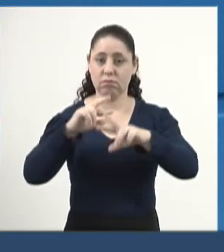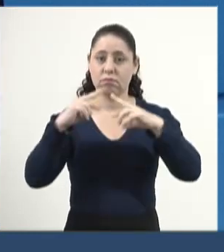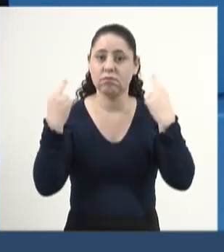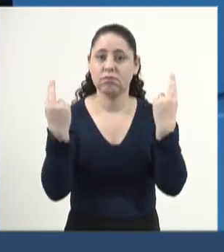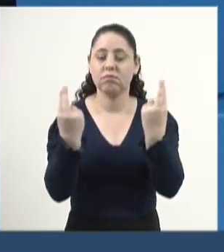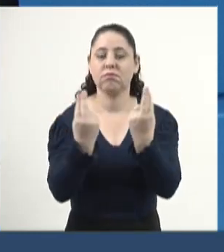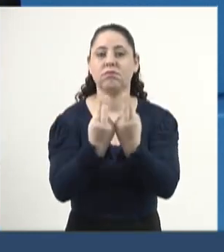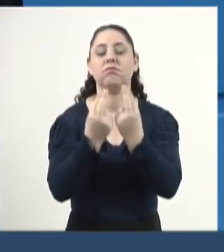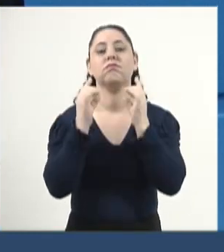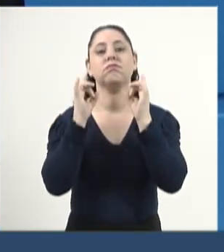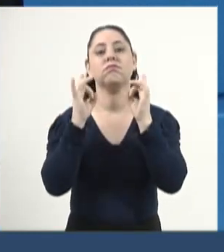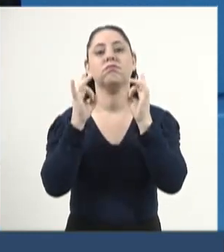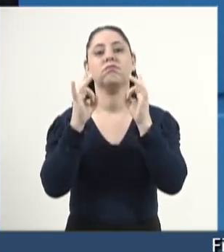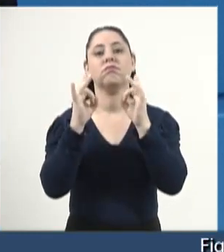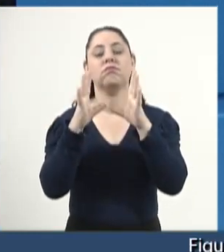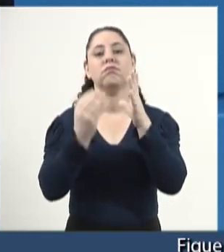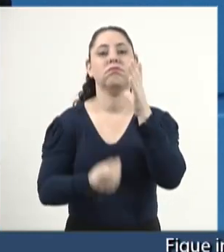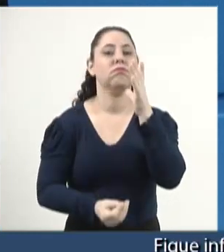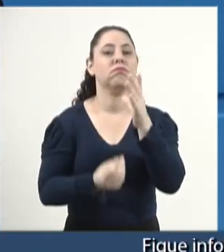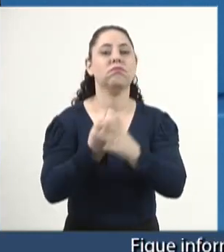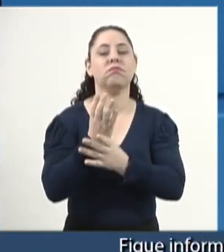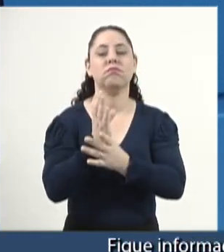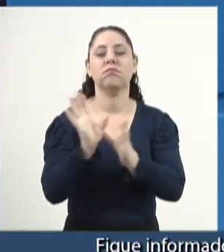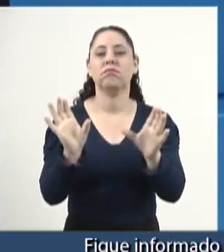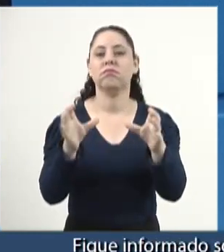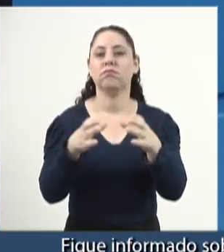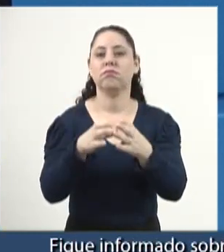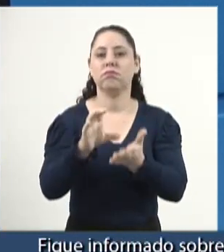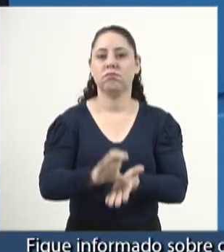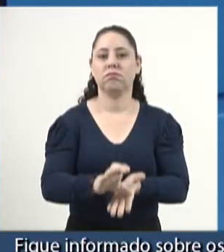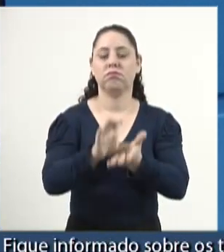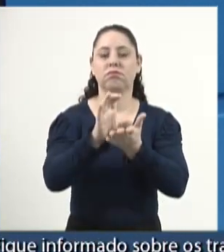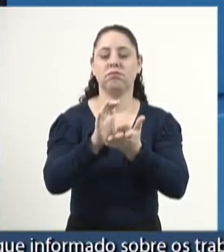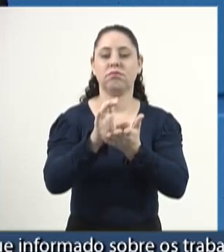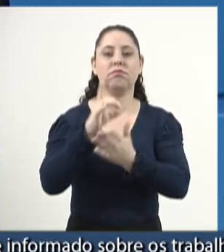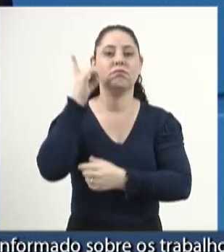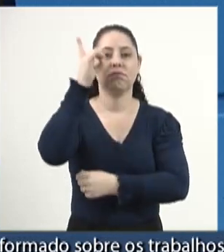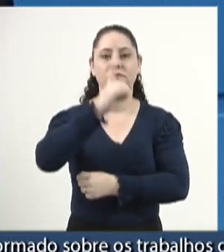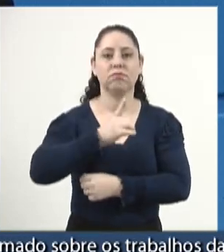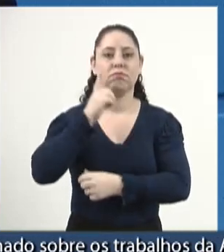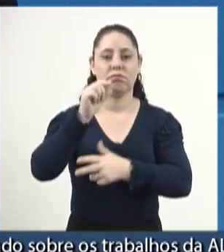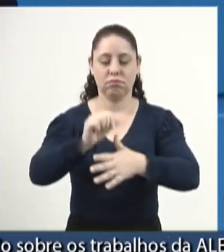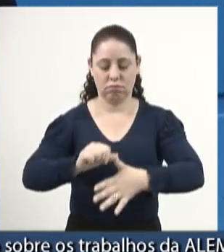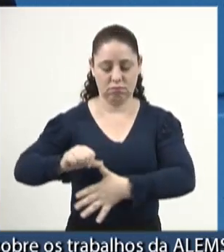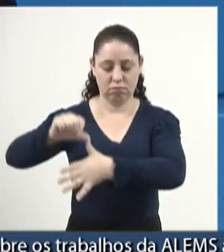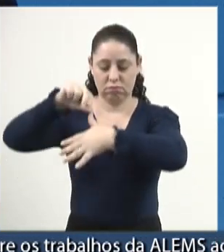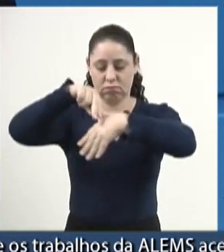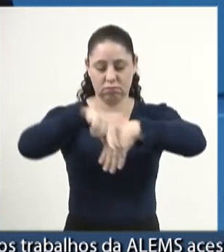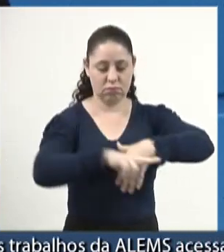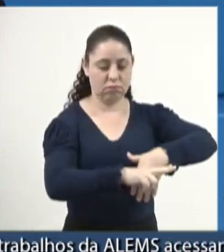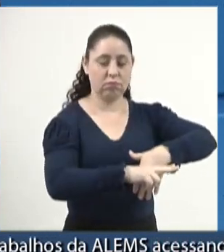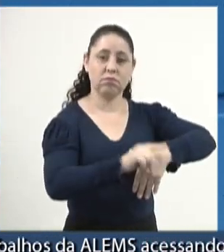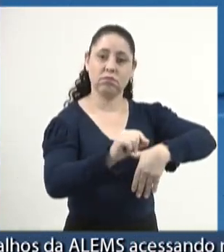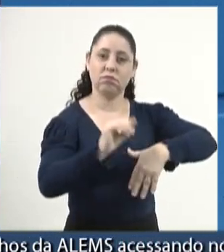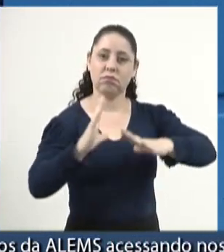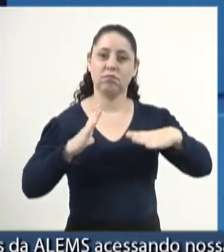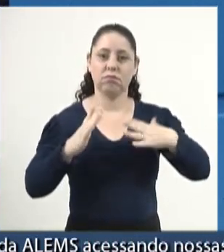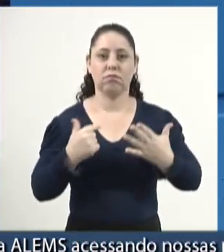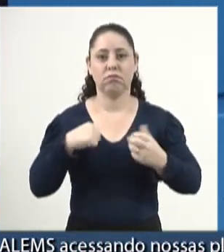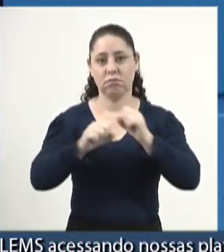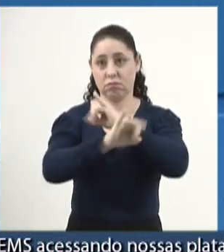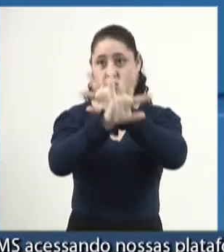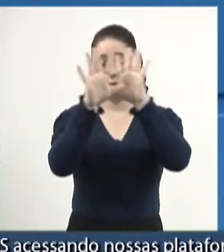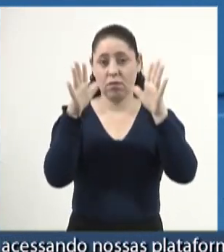instalação da Frente Parlamentar para acompanhamento da implantação da rota bioceânica. O evento terá